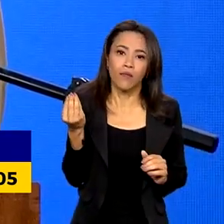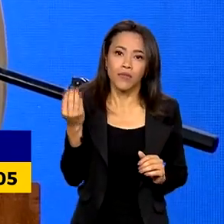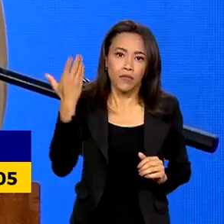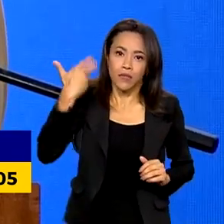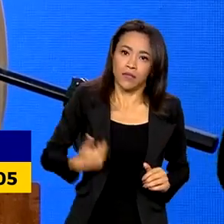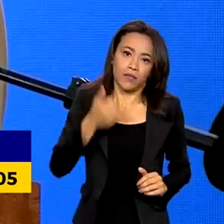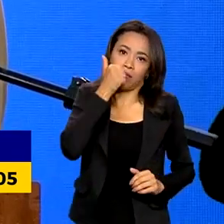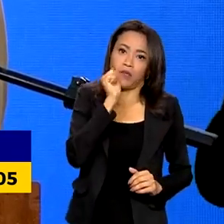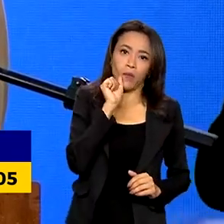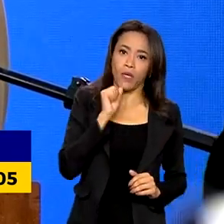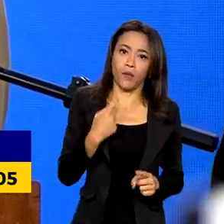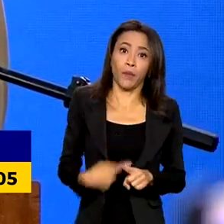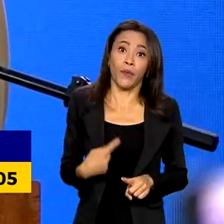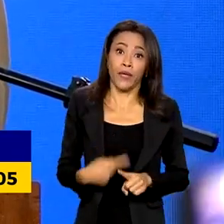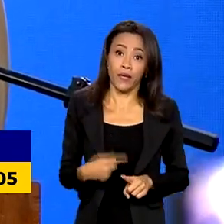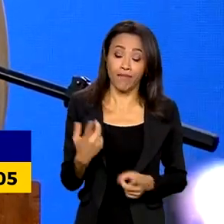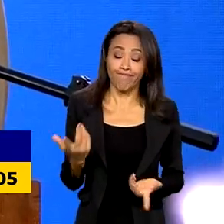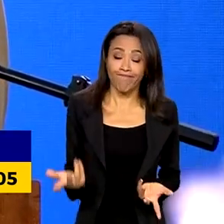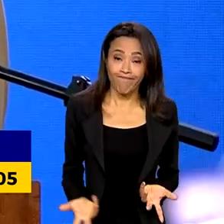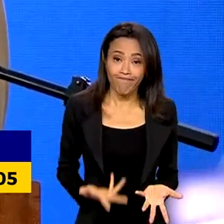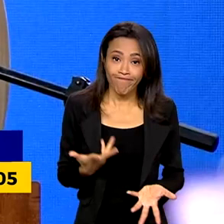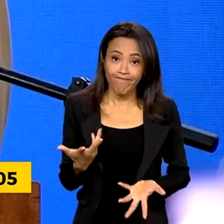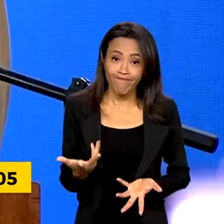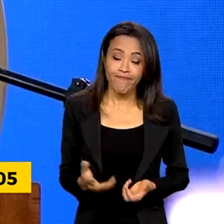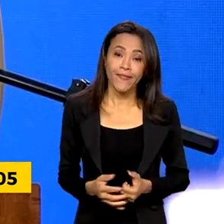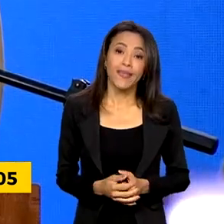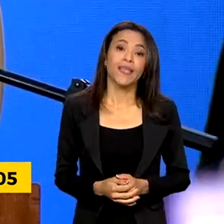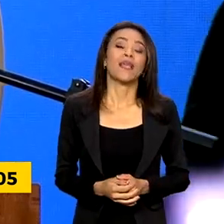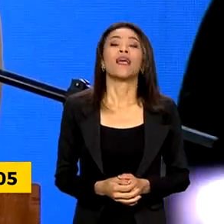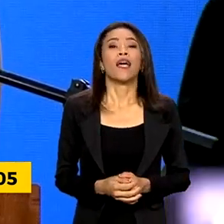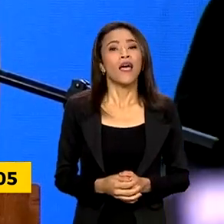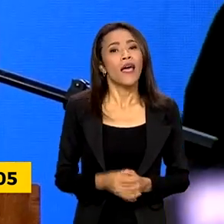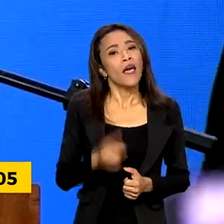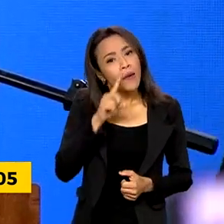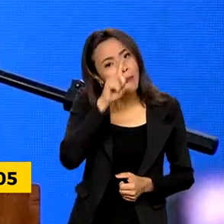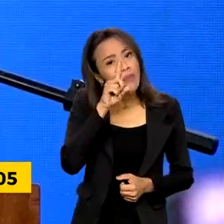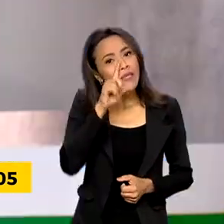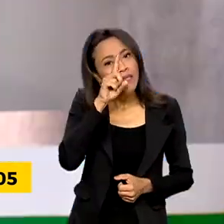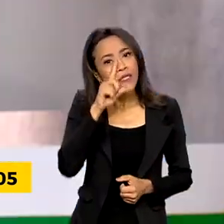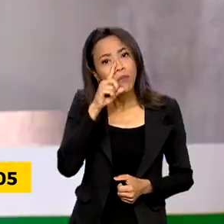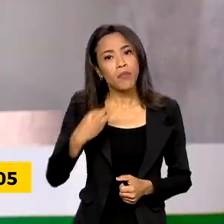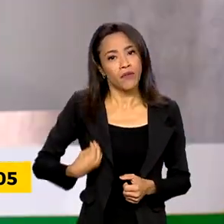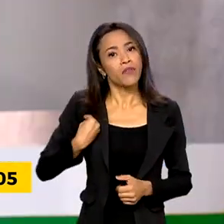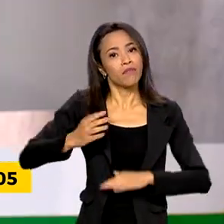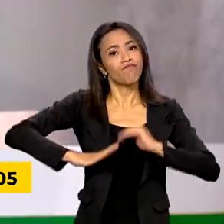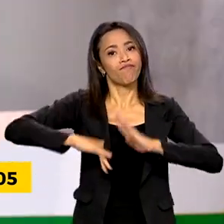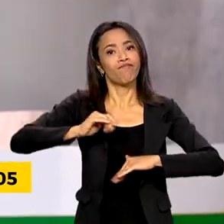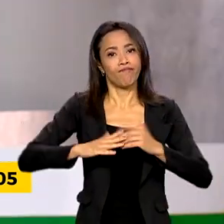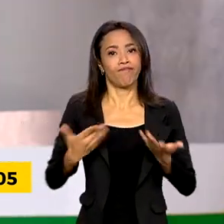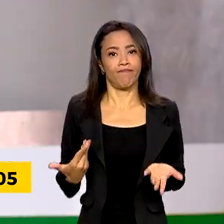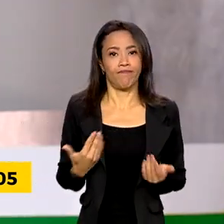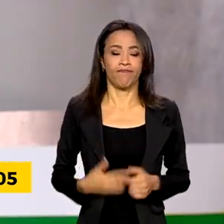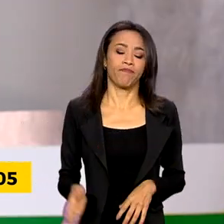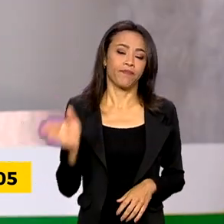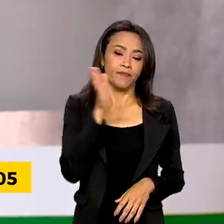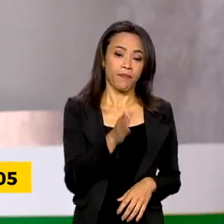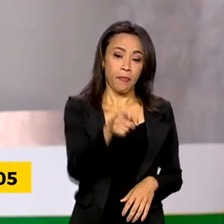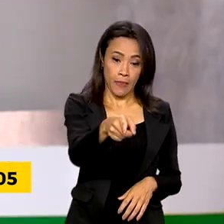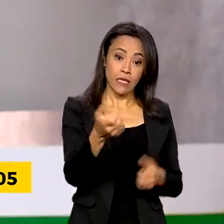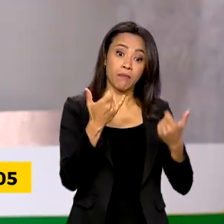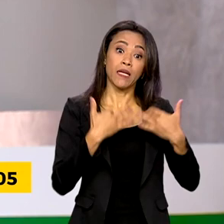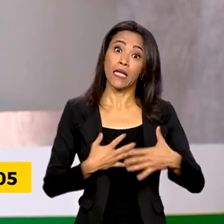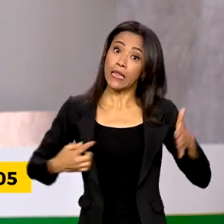ser mãe, porque isso é realmente um risco à sua carreira. E denúncias de